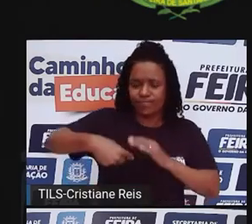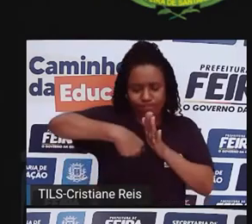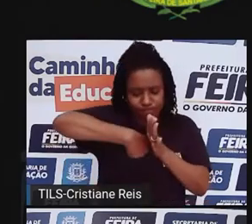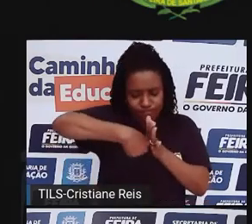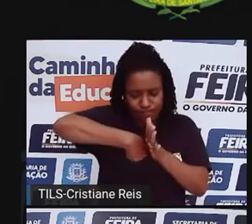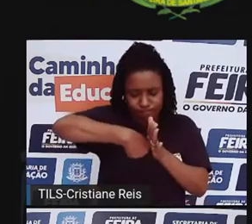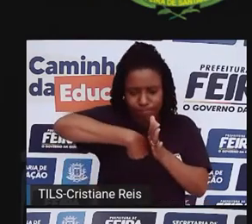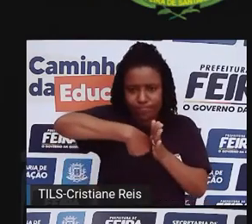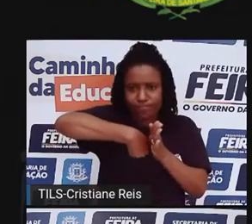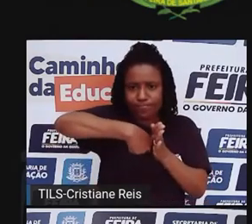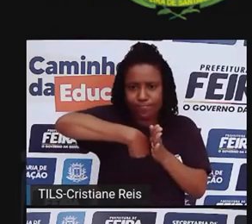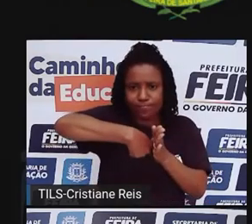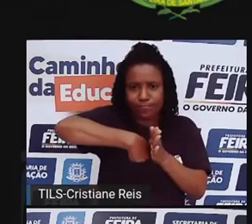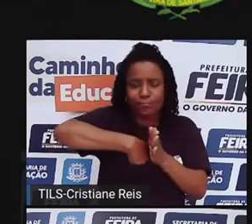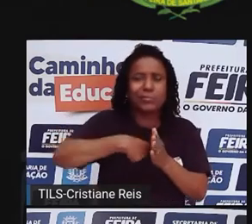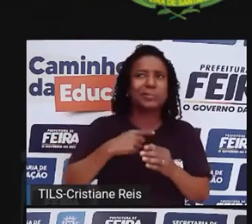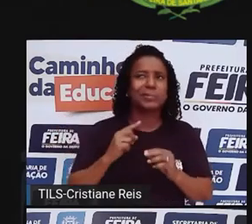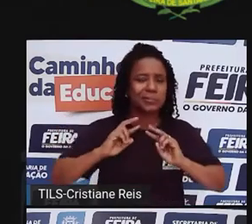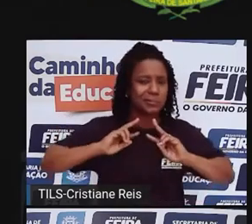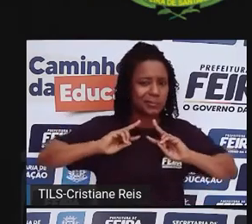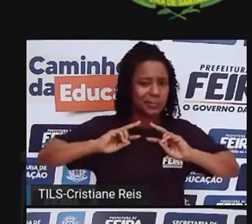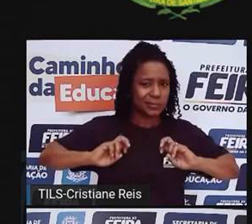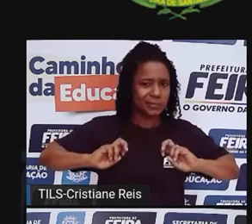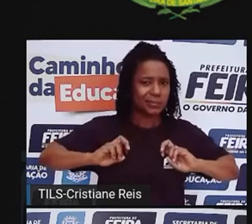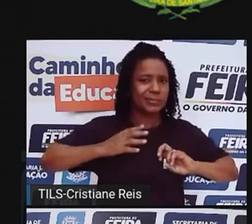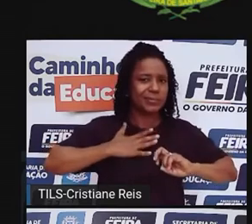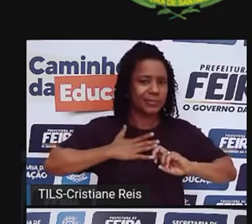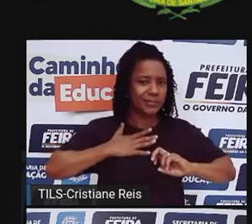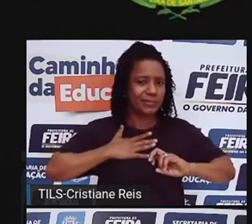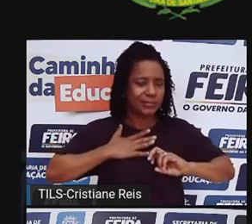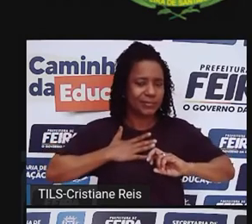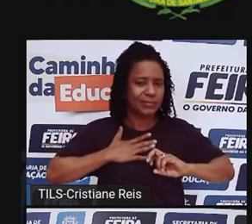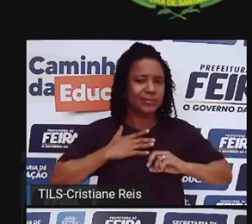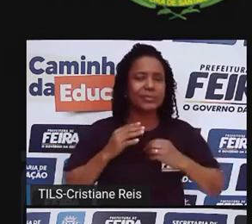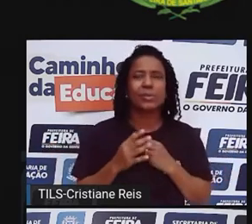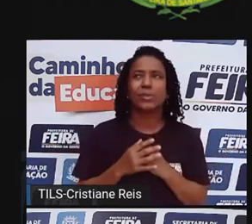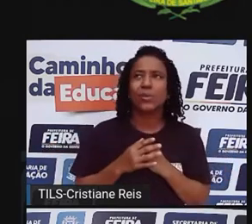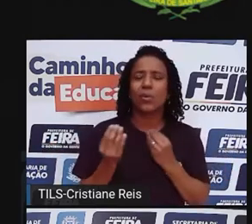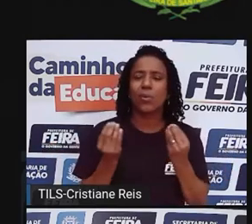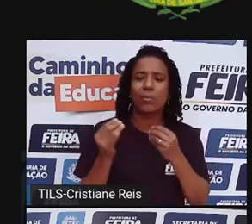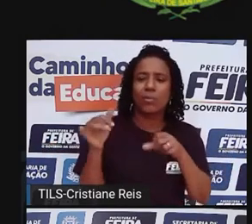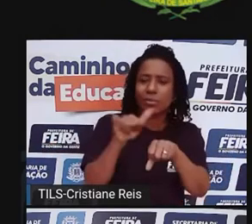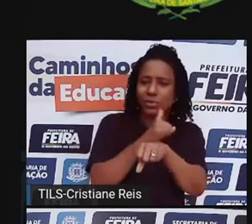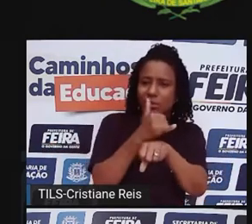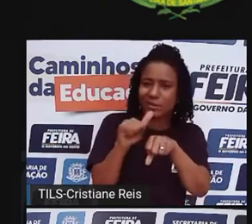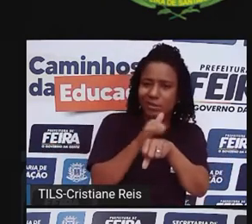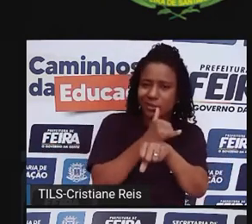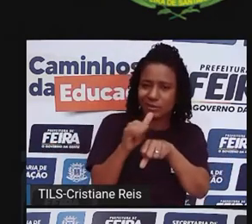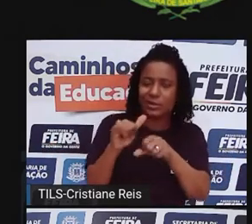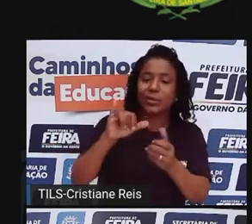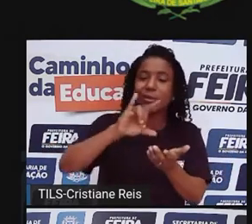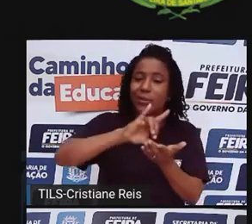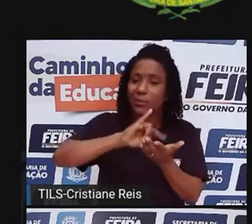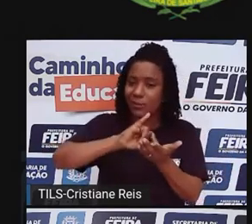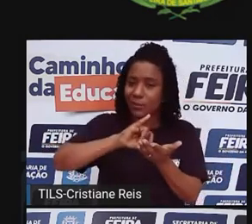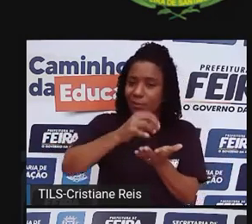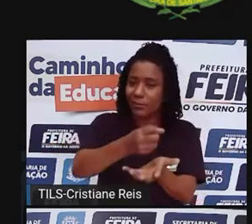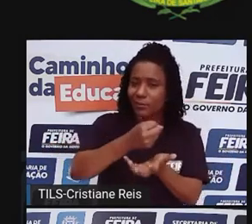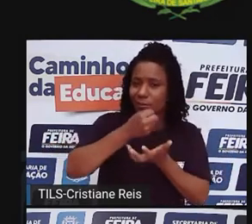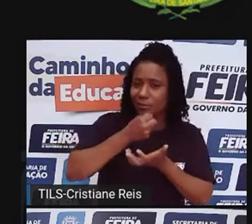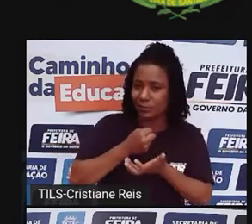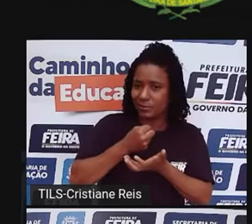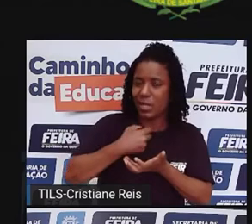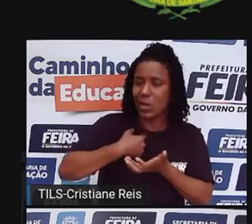é perceber que até que ponto as estratégias capitalistas de consumo precisam fazer parte da minha